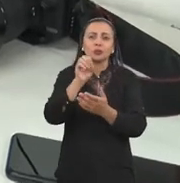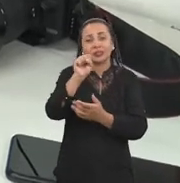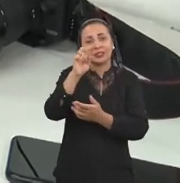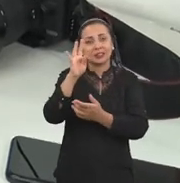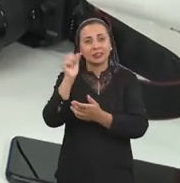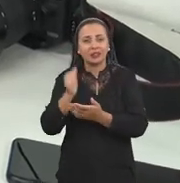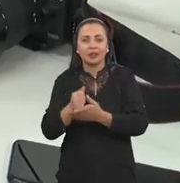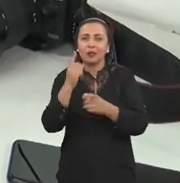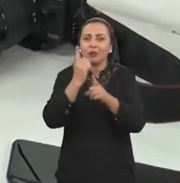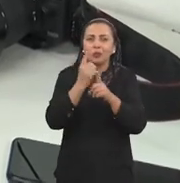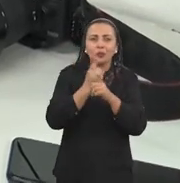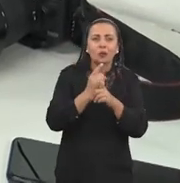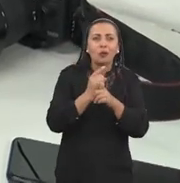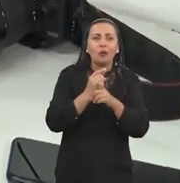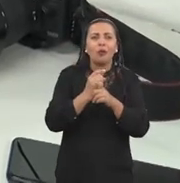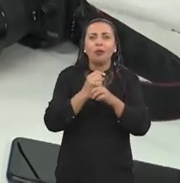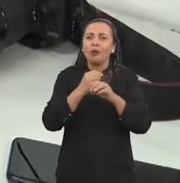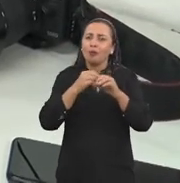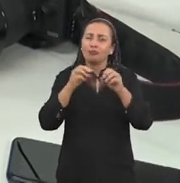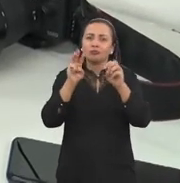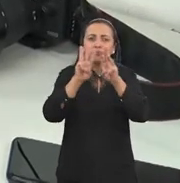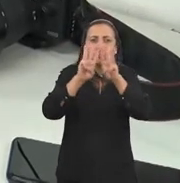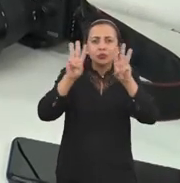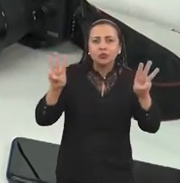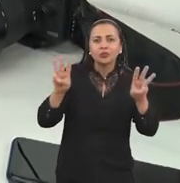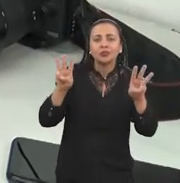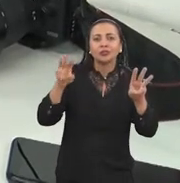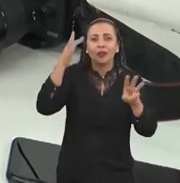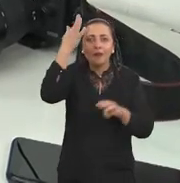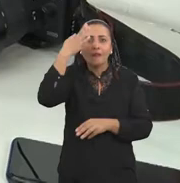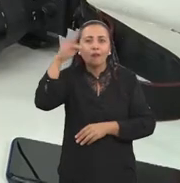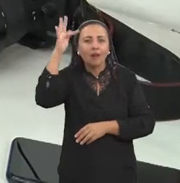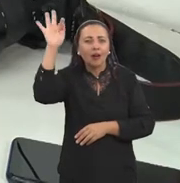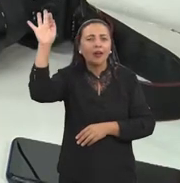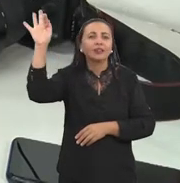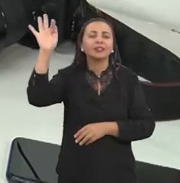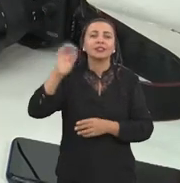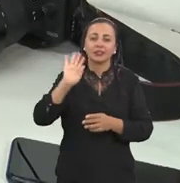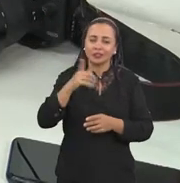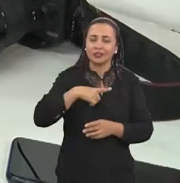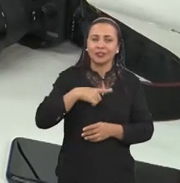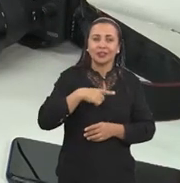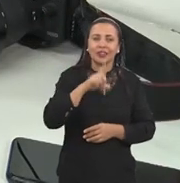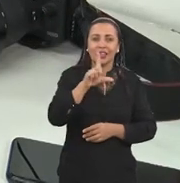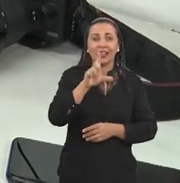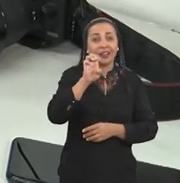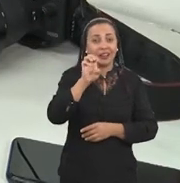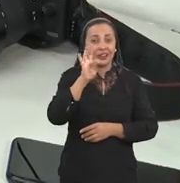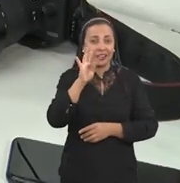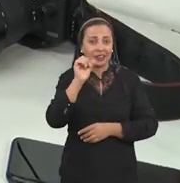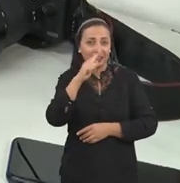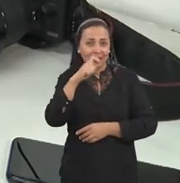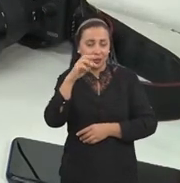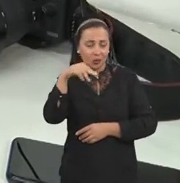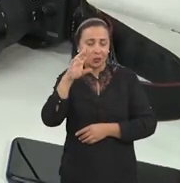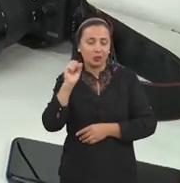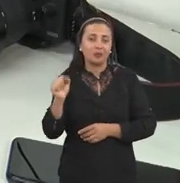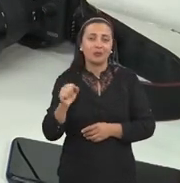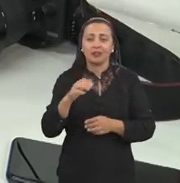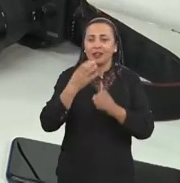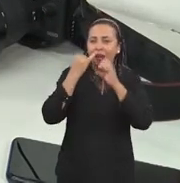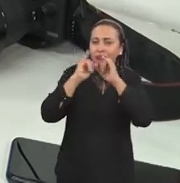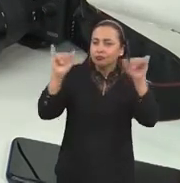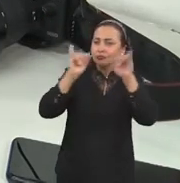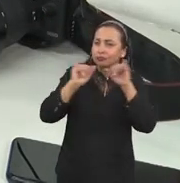eu descobri um esqueleto de um site francês, que já existia, chama Le Taxinome, e